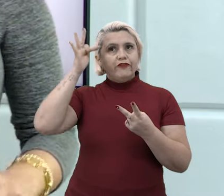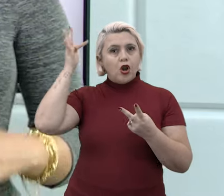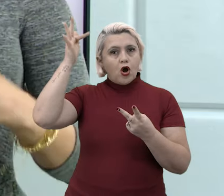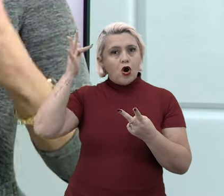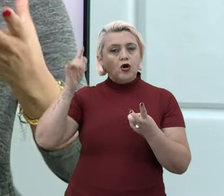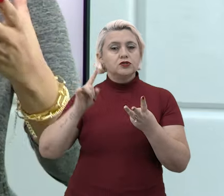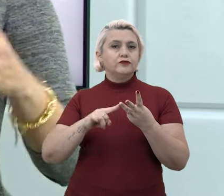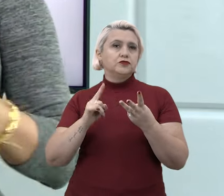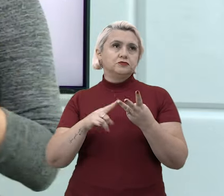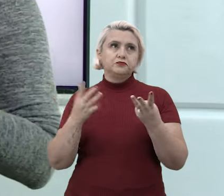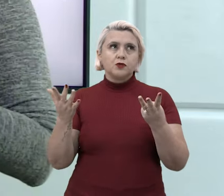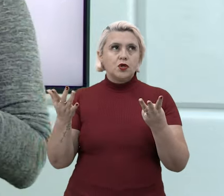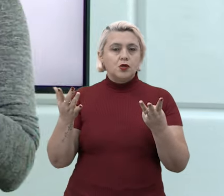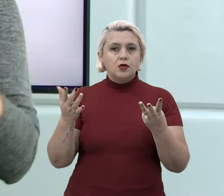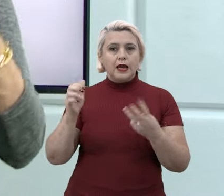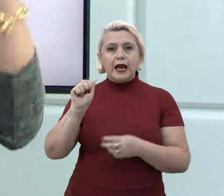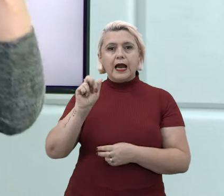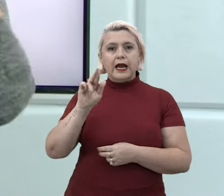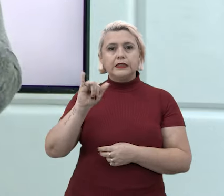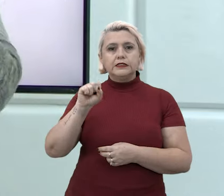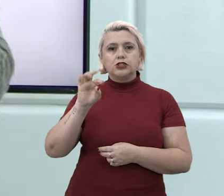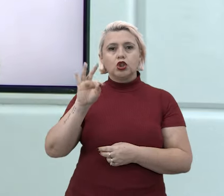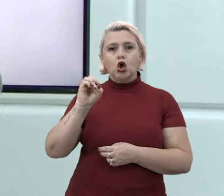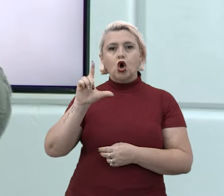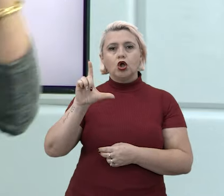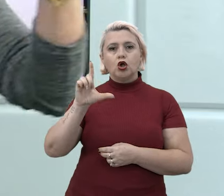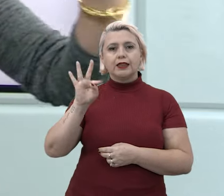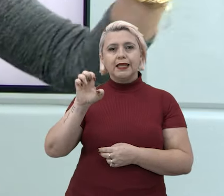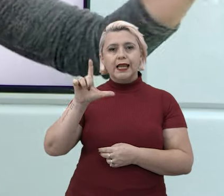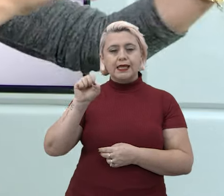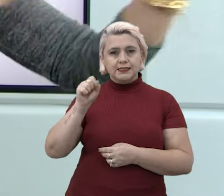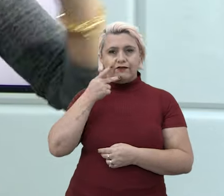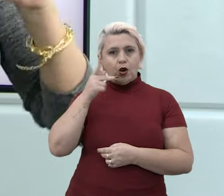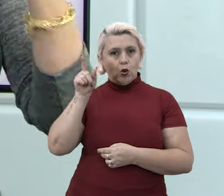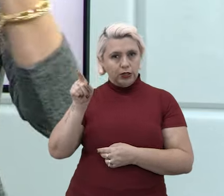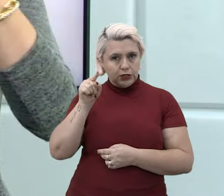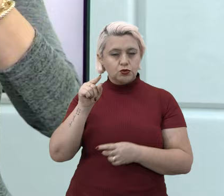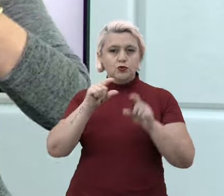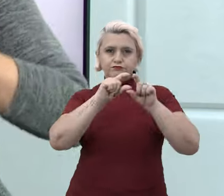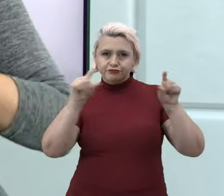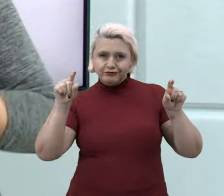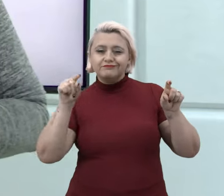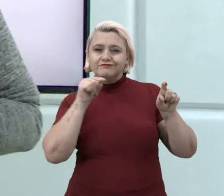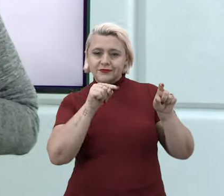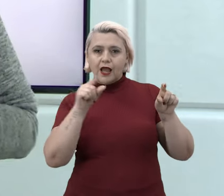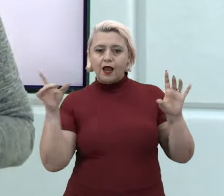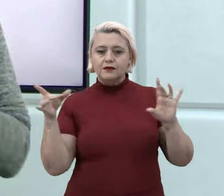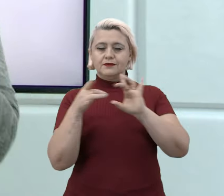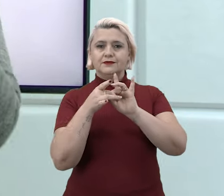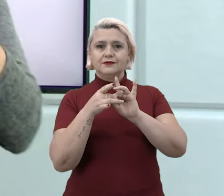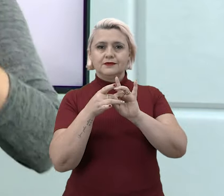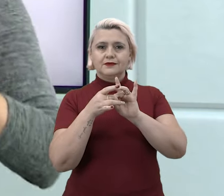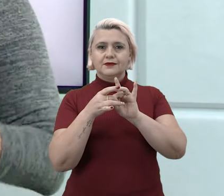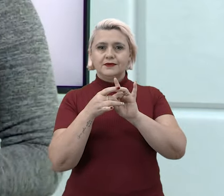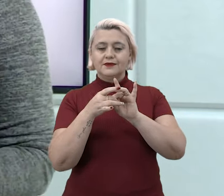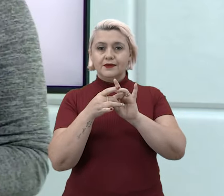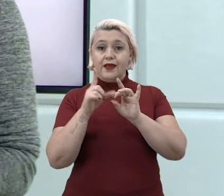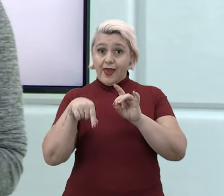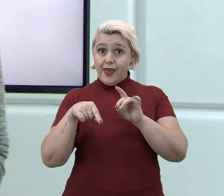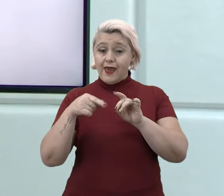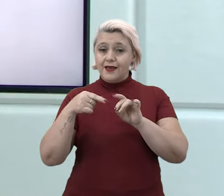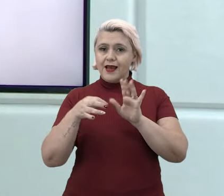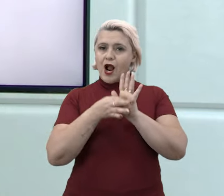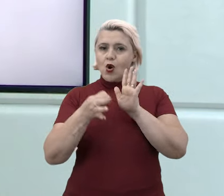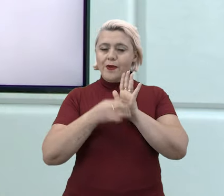quando eu cito um filósofo, o filósofo Aristóteles disse tal coisa e você relaciona com o seu assunto, você usa um